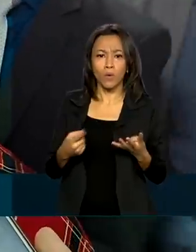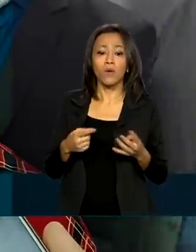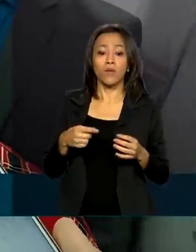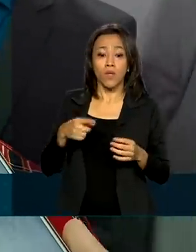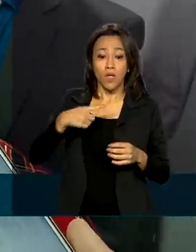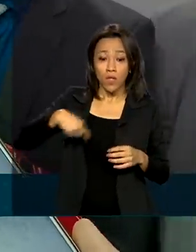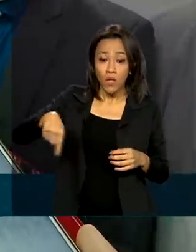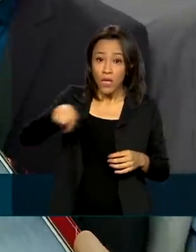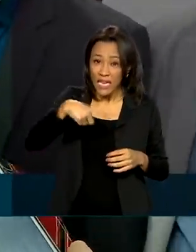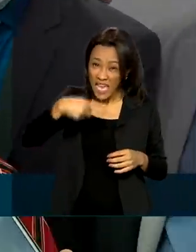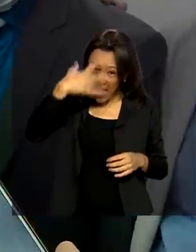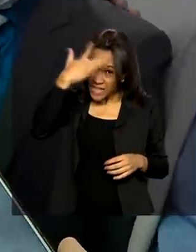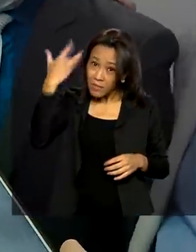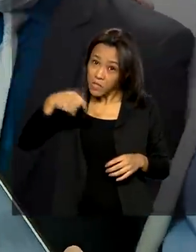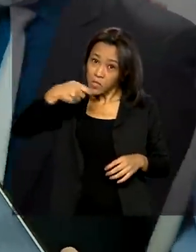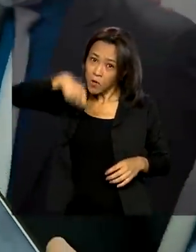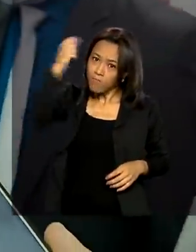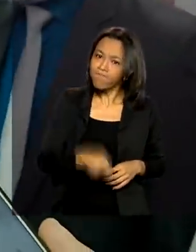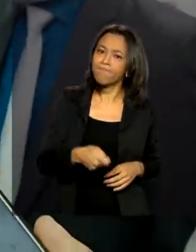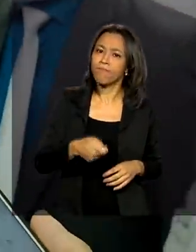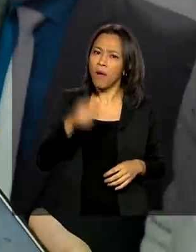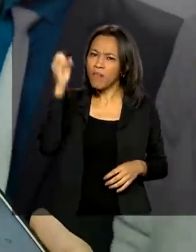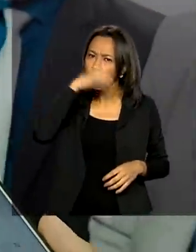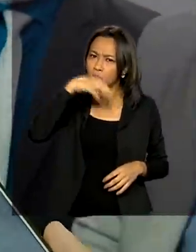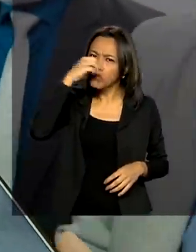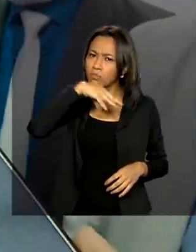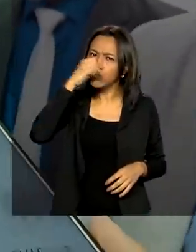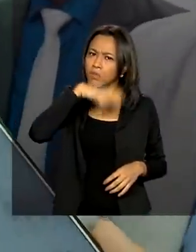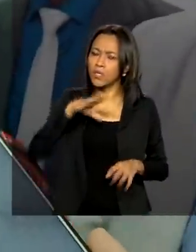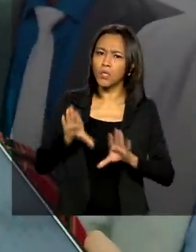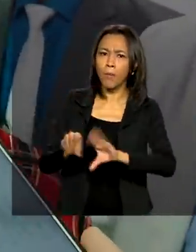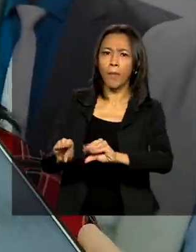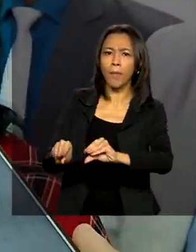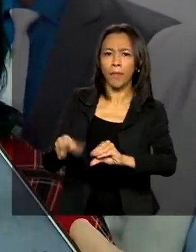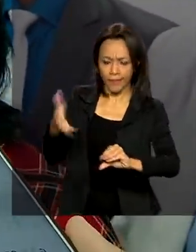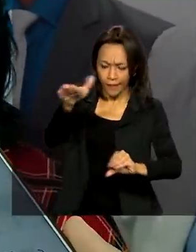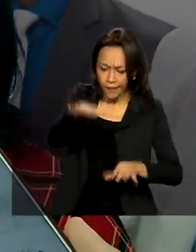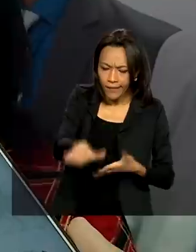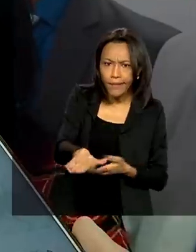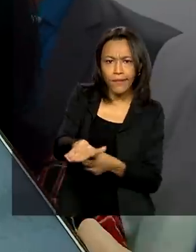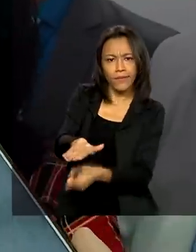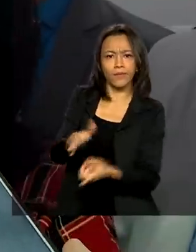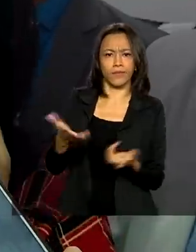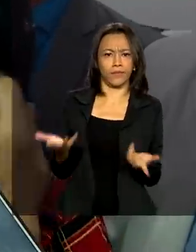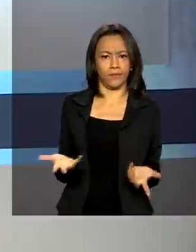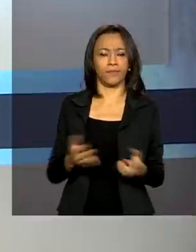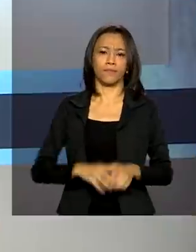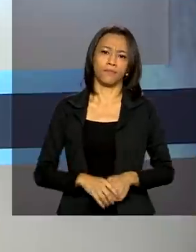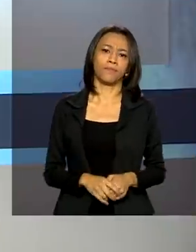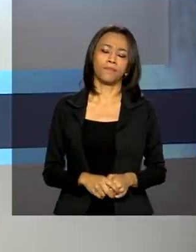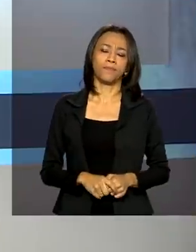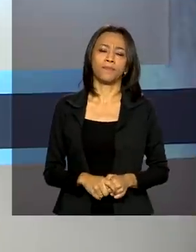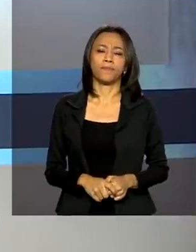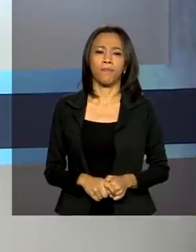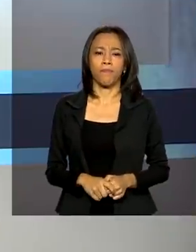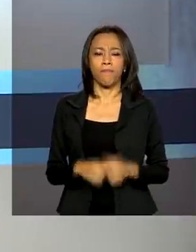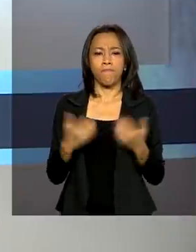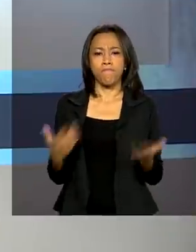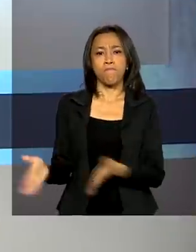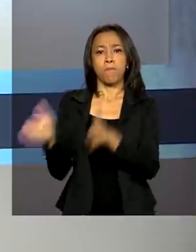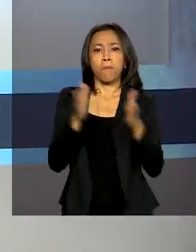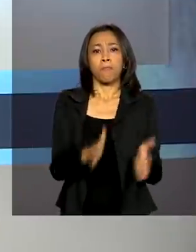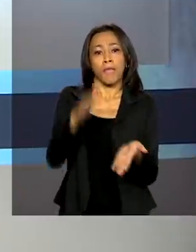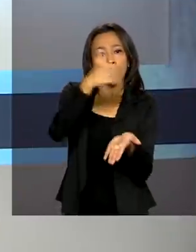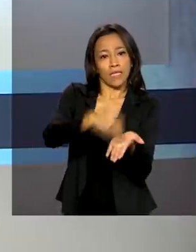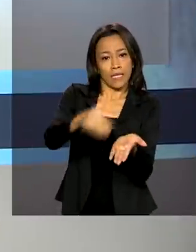a gente agravar a pena dessa pessoa quando ele abusa da confiança da criança para explorar a sexualidade. A Secretaria